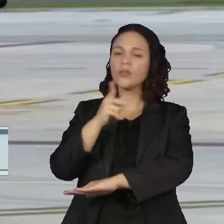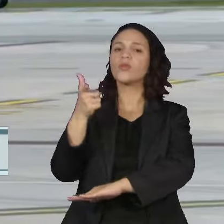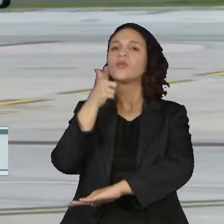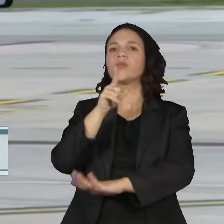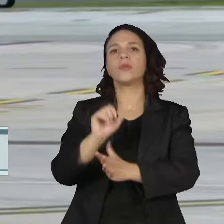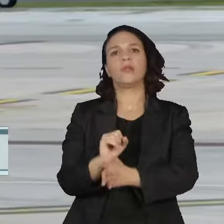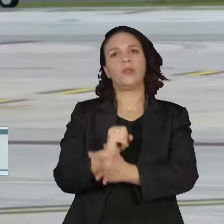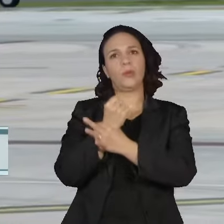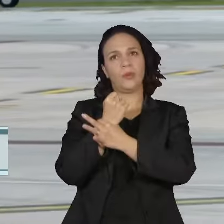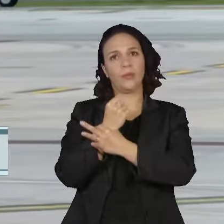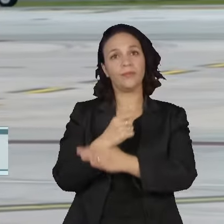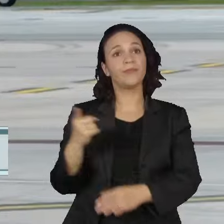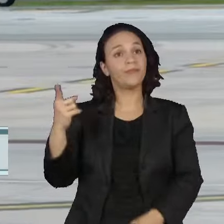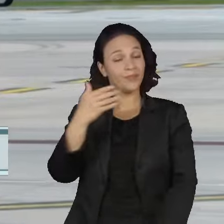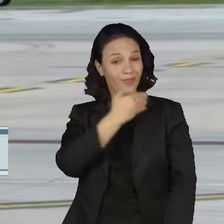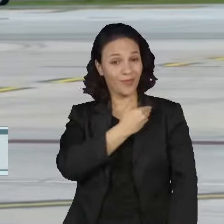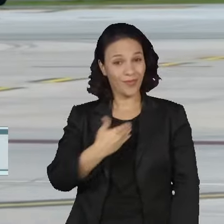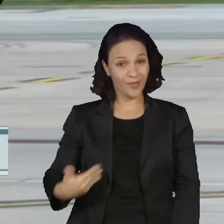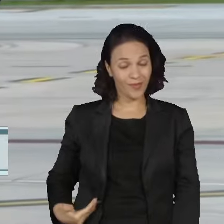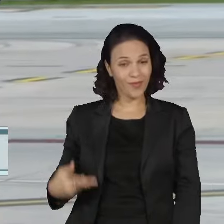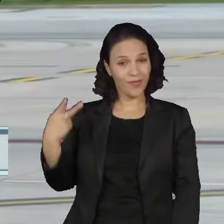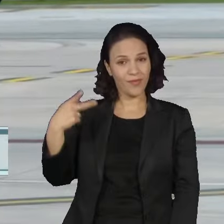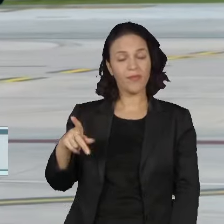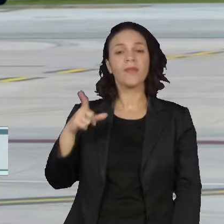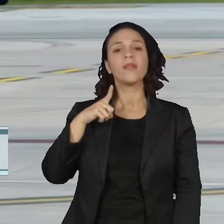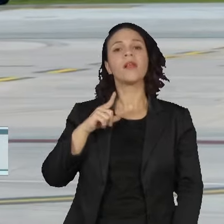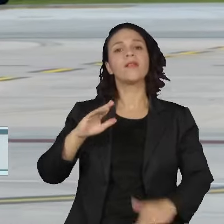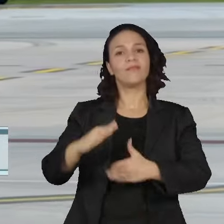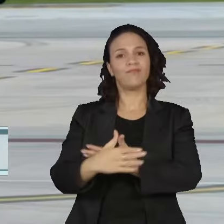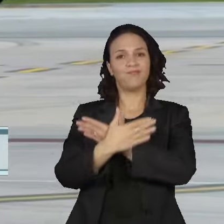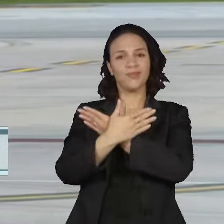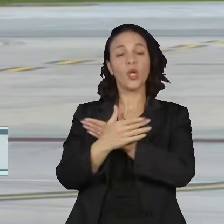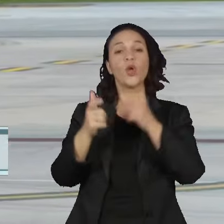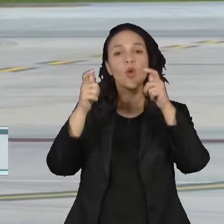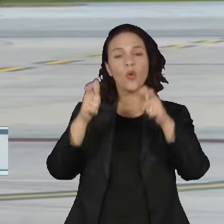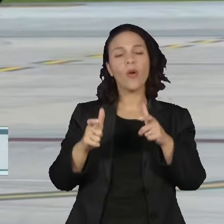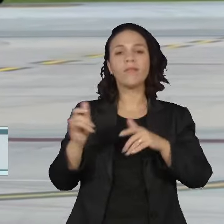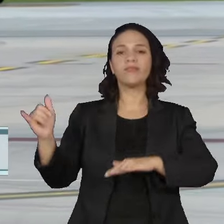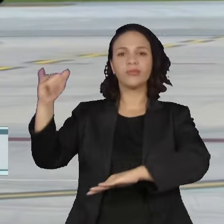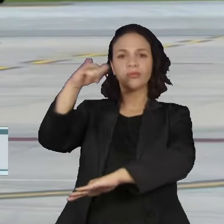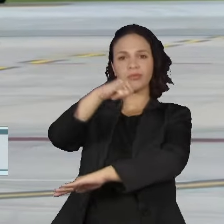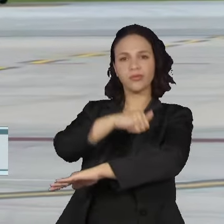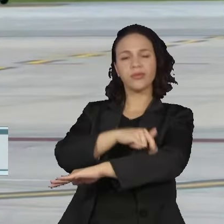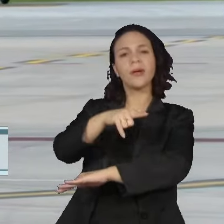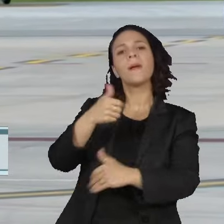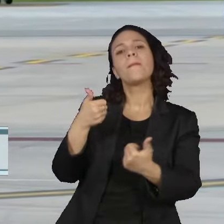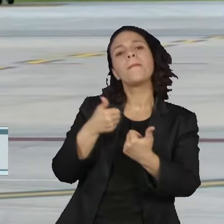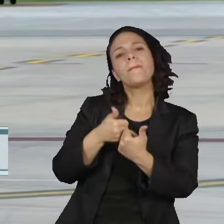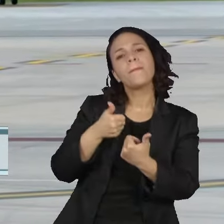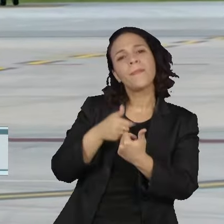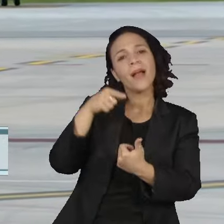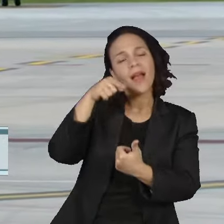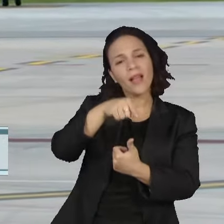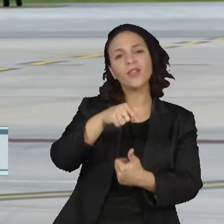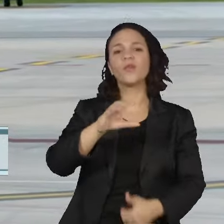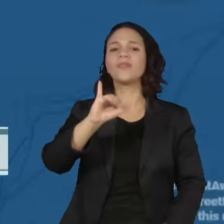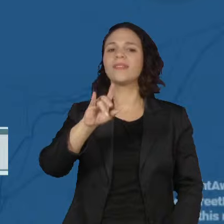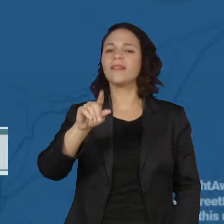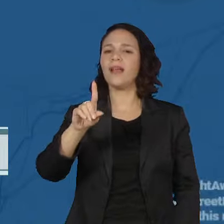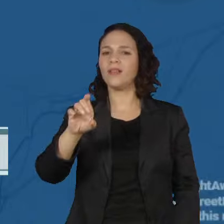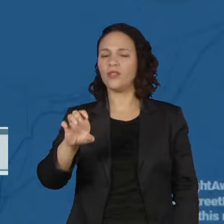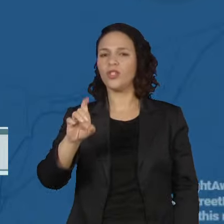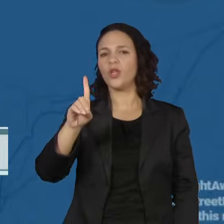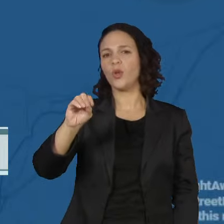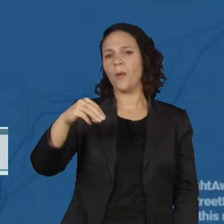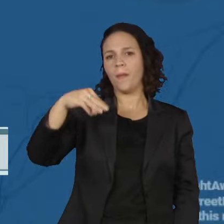O avião presidencial tinha acabado de decolar do aeroporto Felipe Ángeles, perto da cidade do México, quando apresentou um problema técnico.